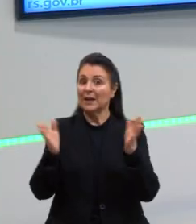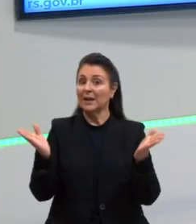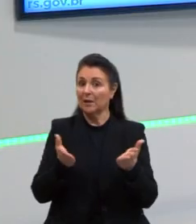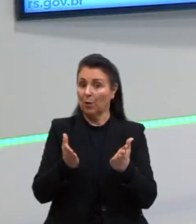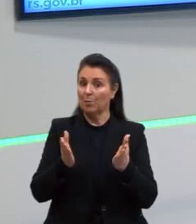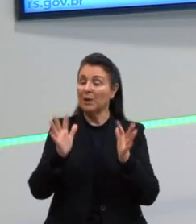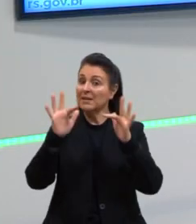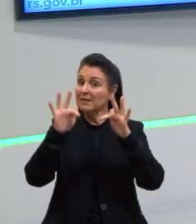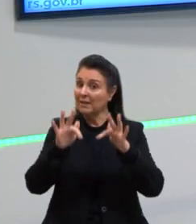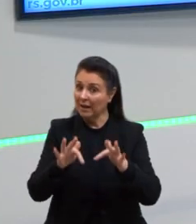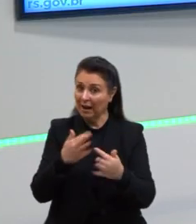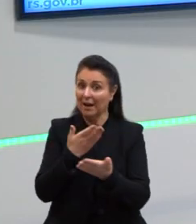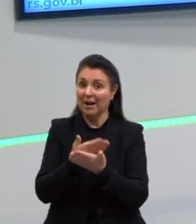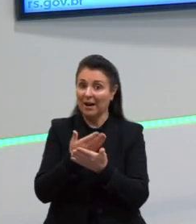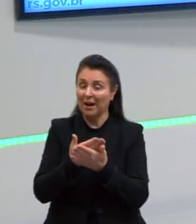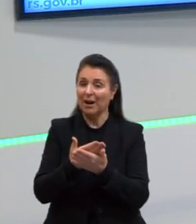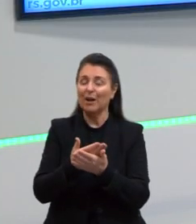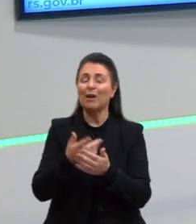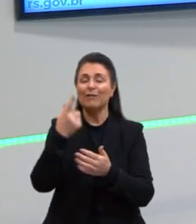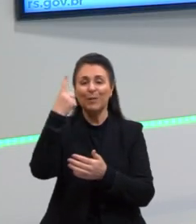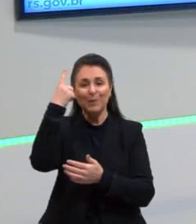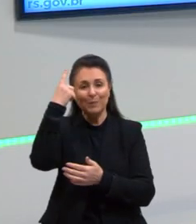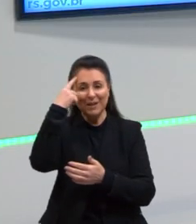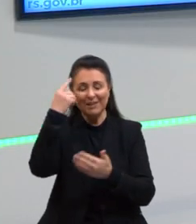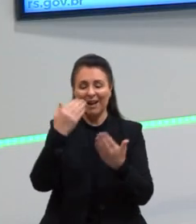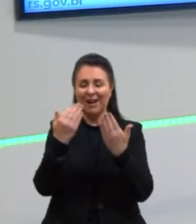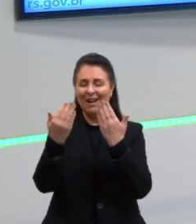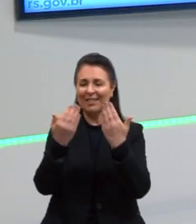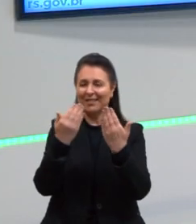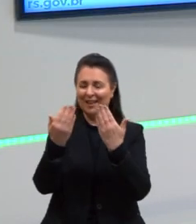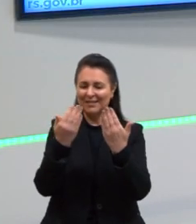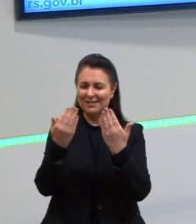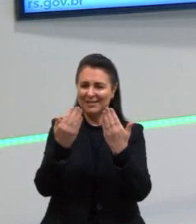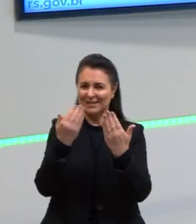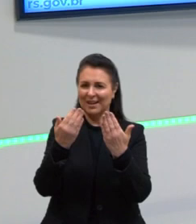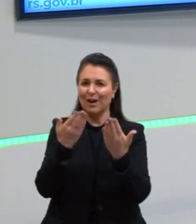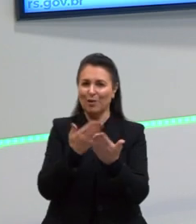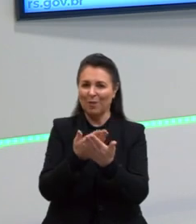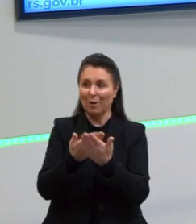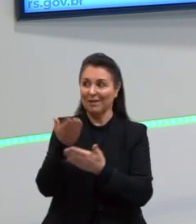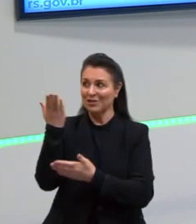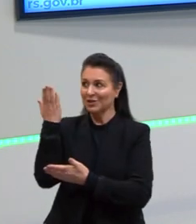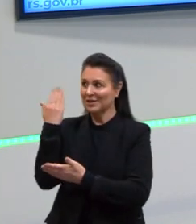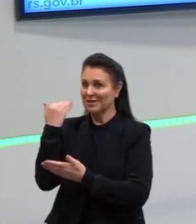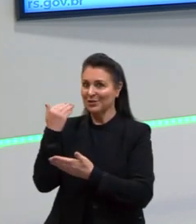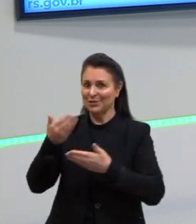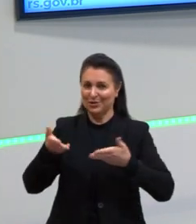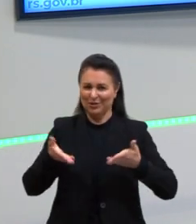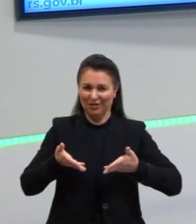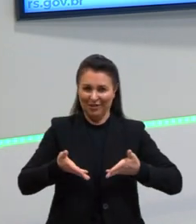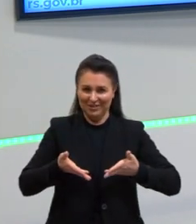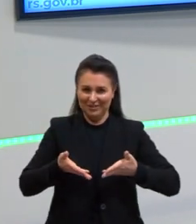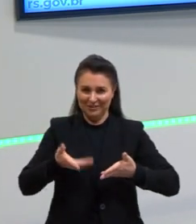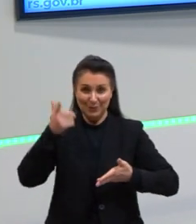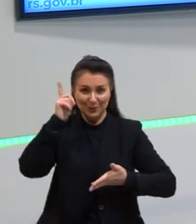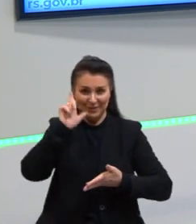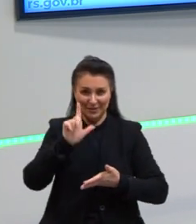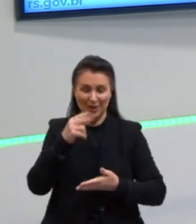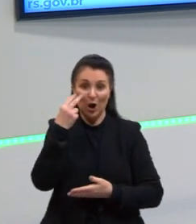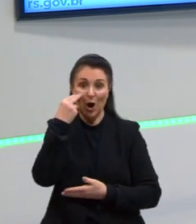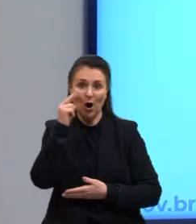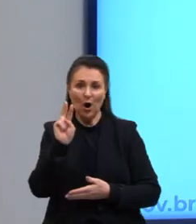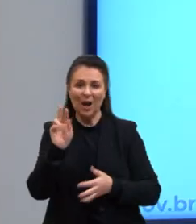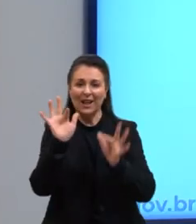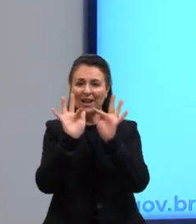nossa aula, fazer uma análise de uma frase com tudo que a gente sabe da aula anterior e dessa. Vamos ver se a gente consegue. Olhem